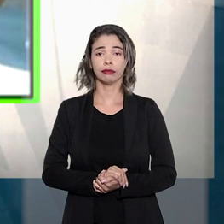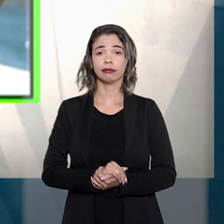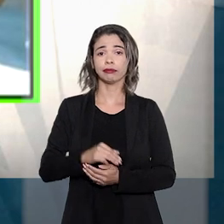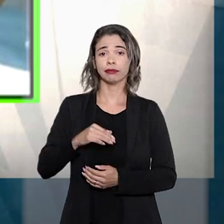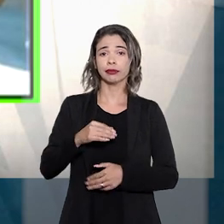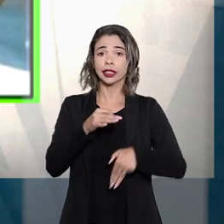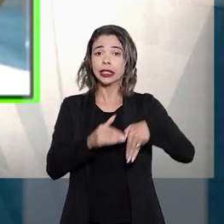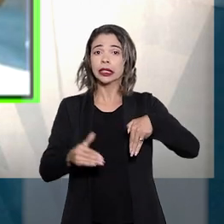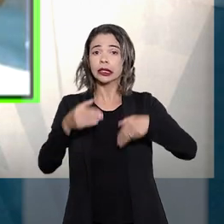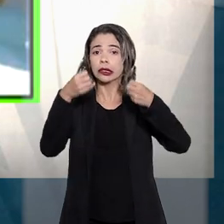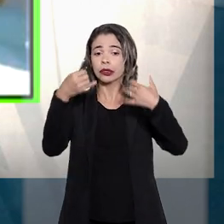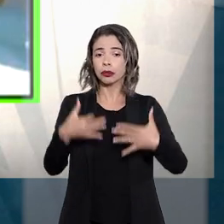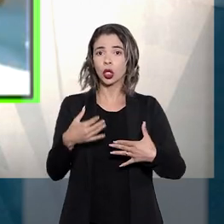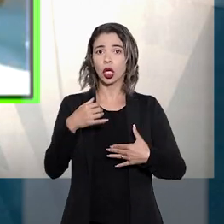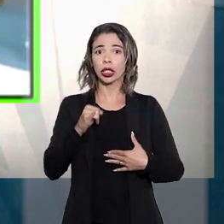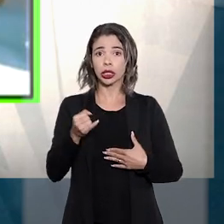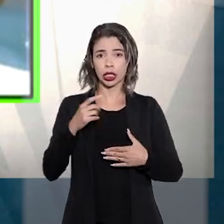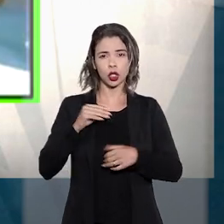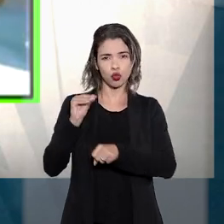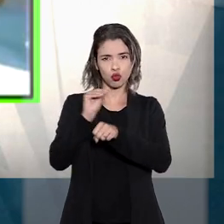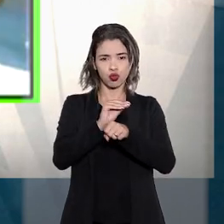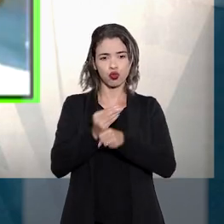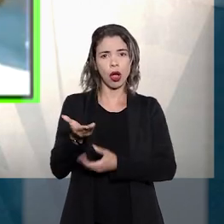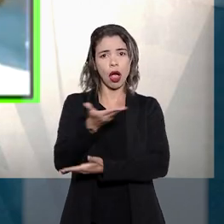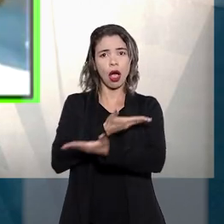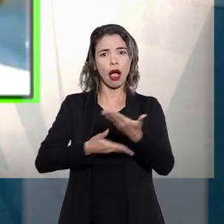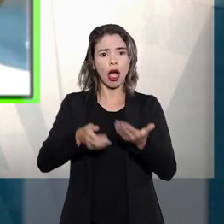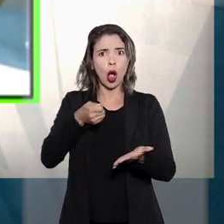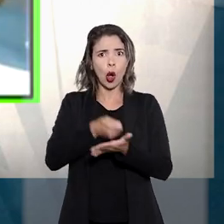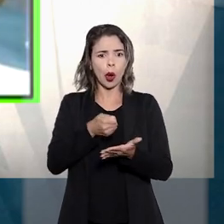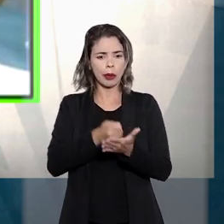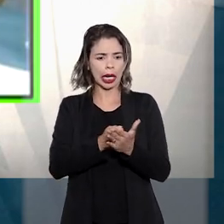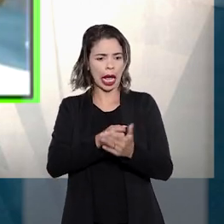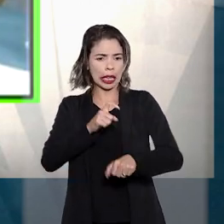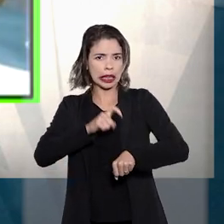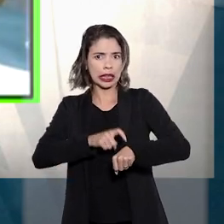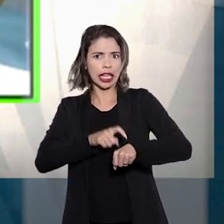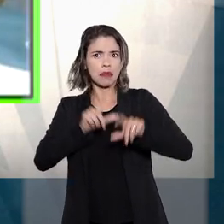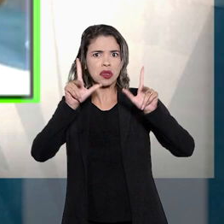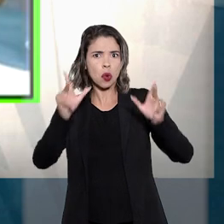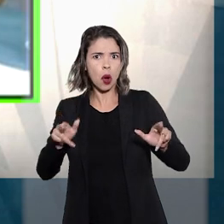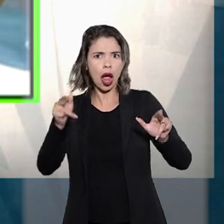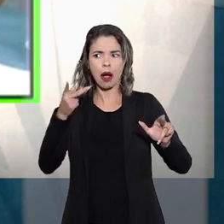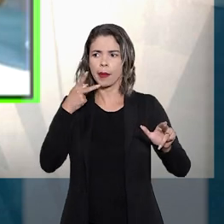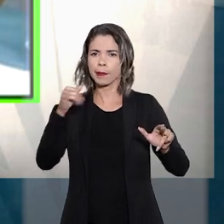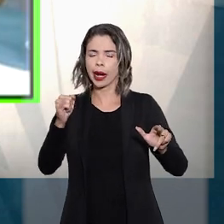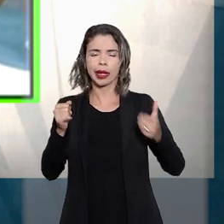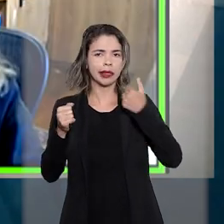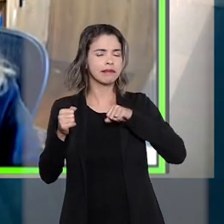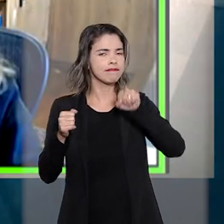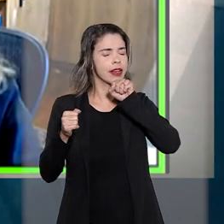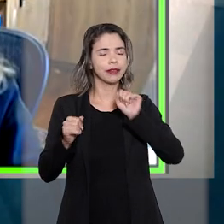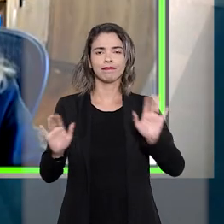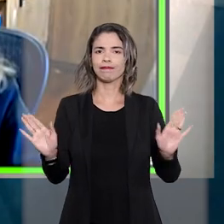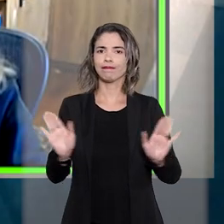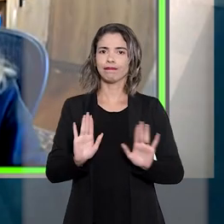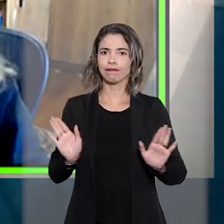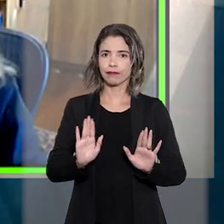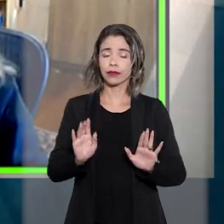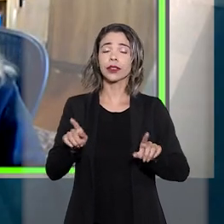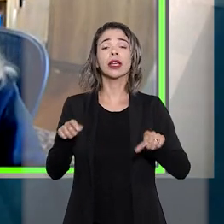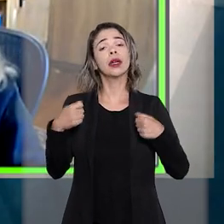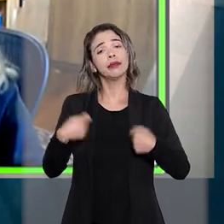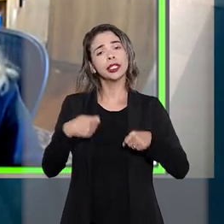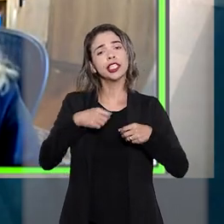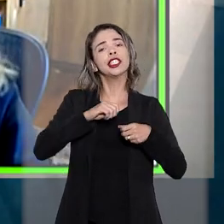a ministra, na guarda compartilhada, não é obrigatório haver tempo de convívio igualitário entre os pais e as definições do